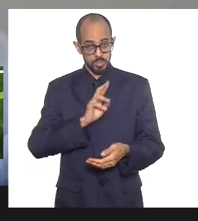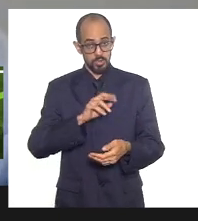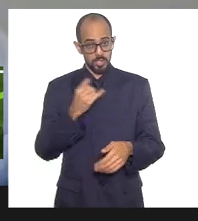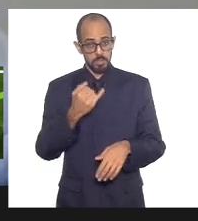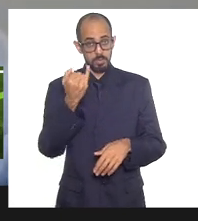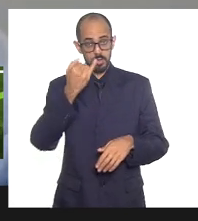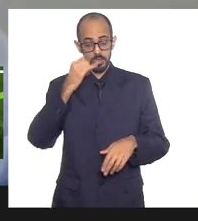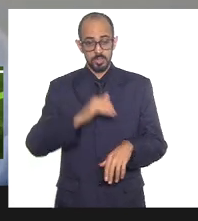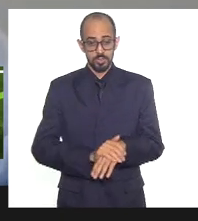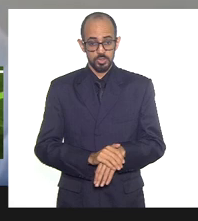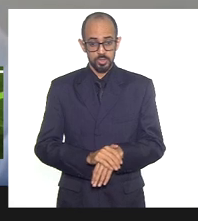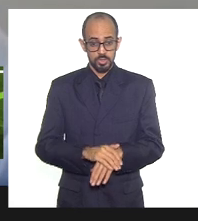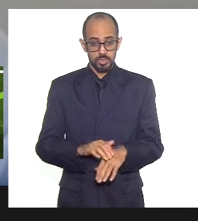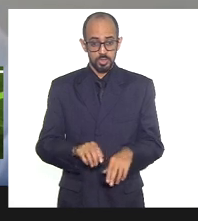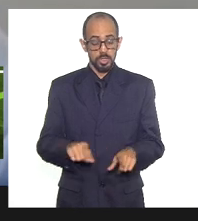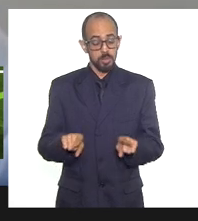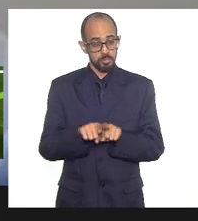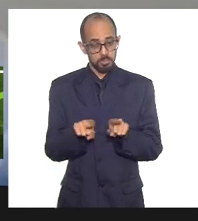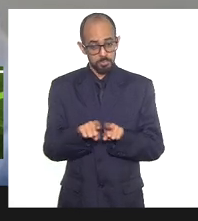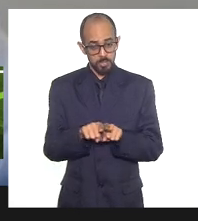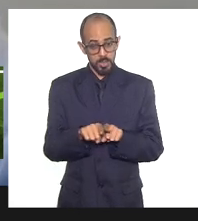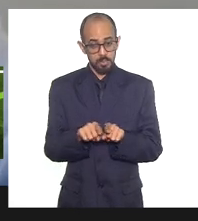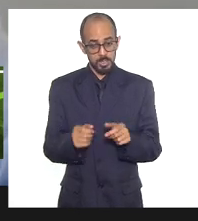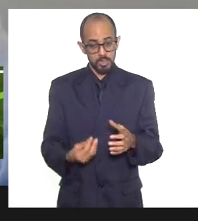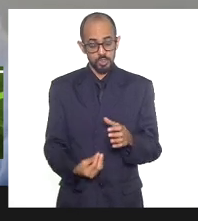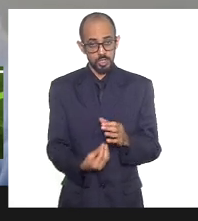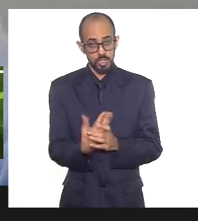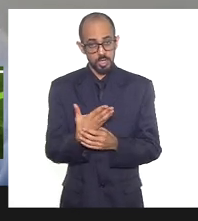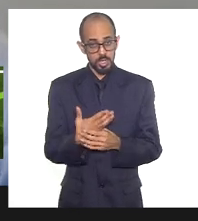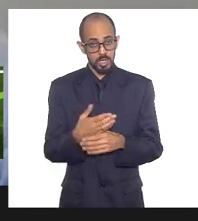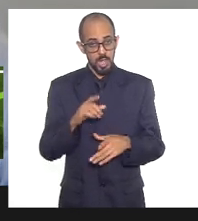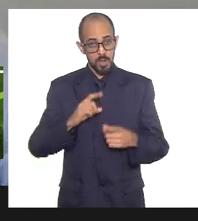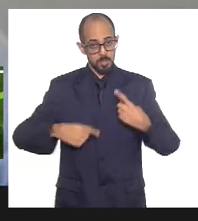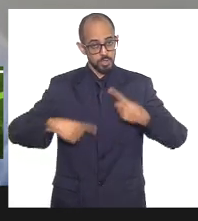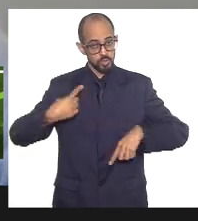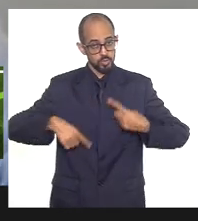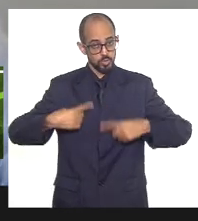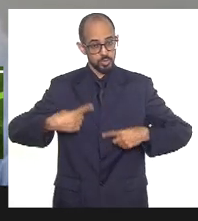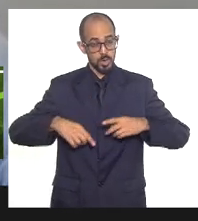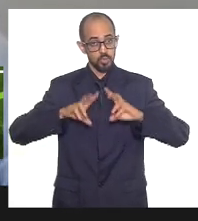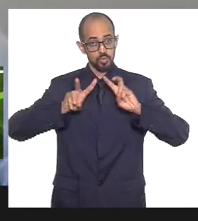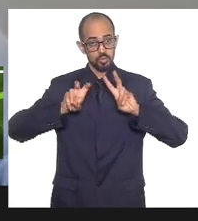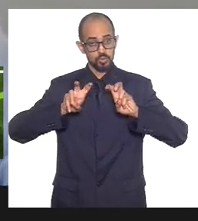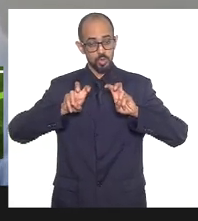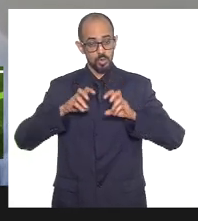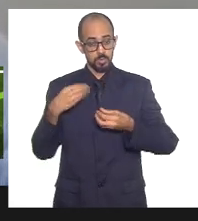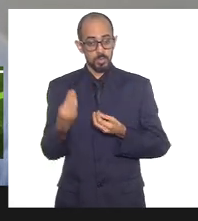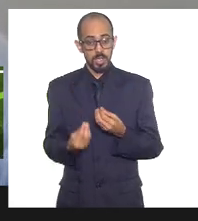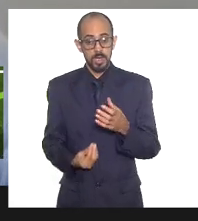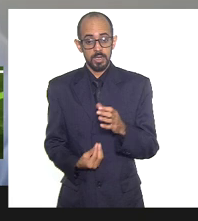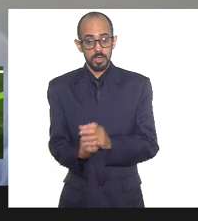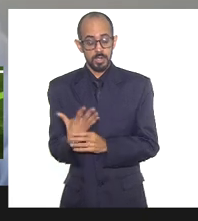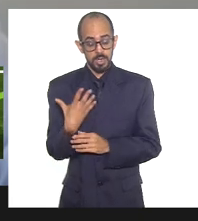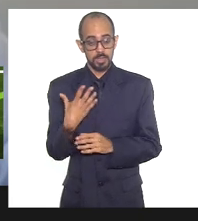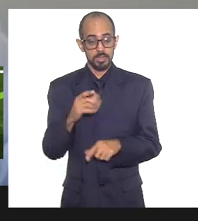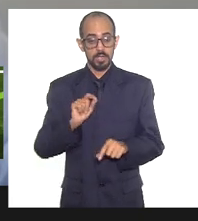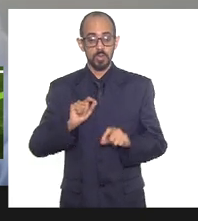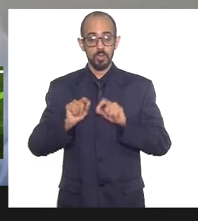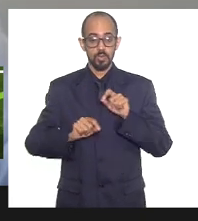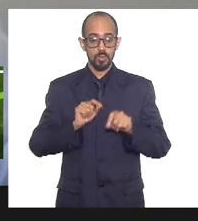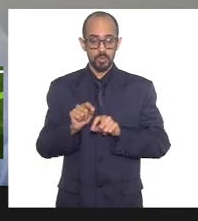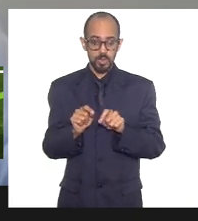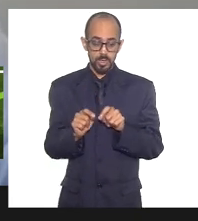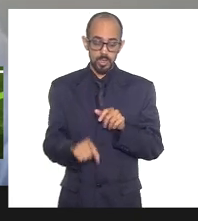provocar um debate, deputada Marta Rocha, que me parece central sobre o processo de formação, de formação